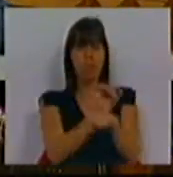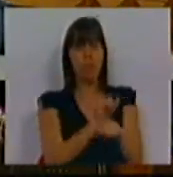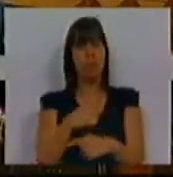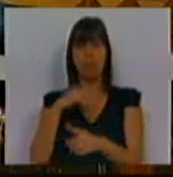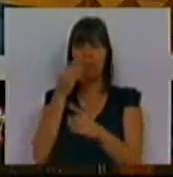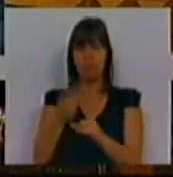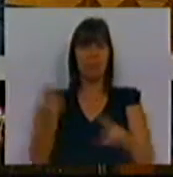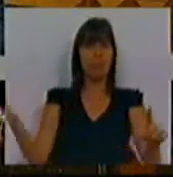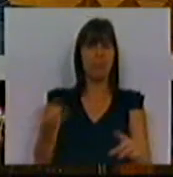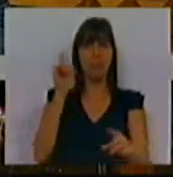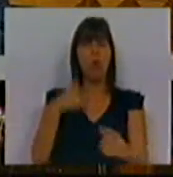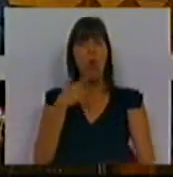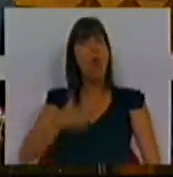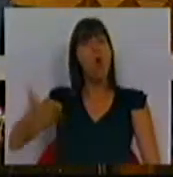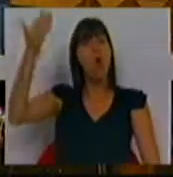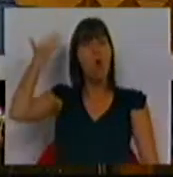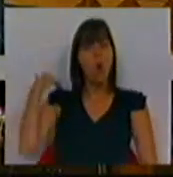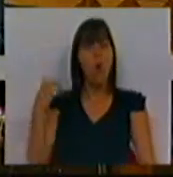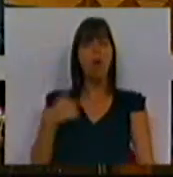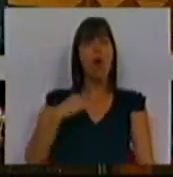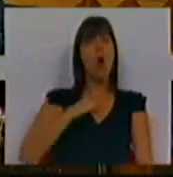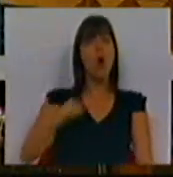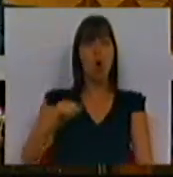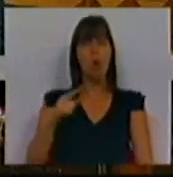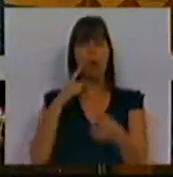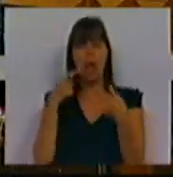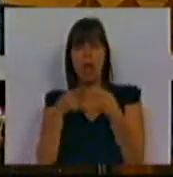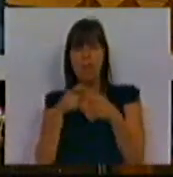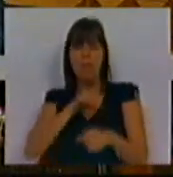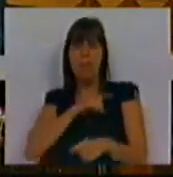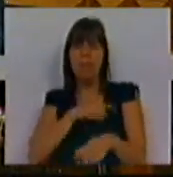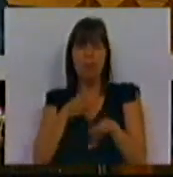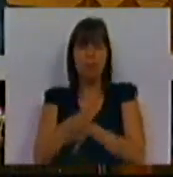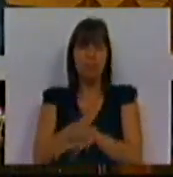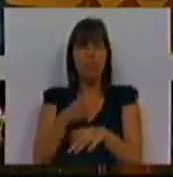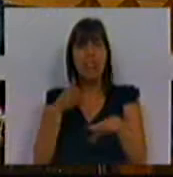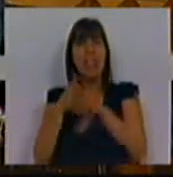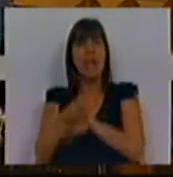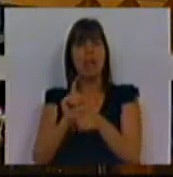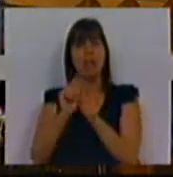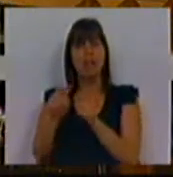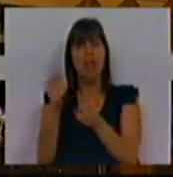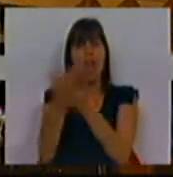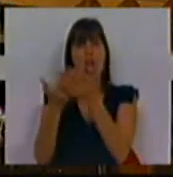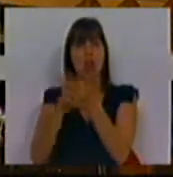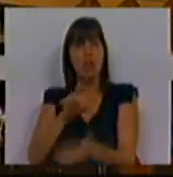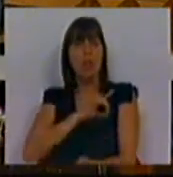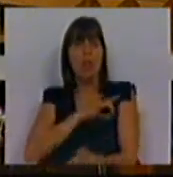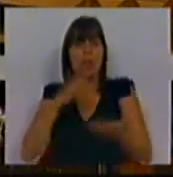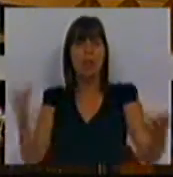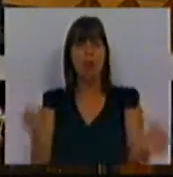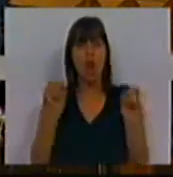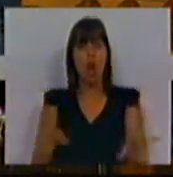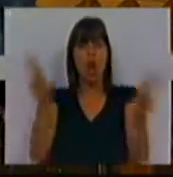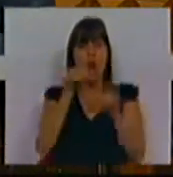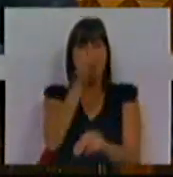Também há muito tempo que nós fomos contra estes ajustes particulares, estes ajustes diretos, os negócios particulares, as